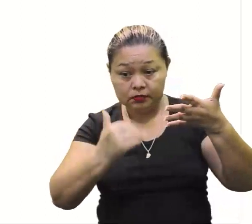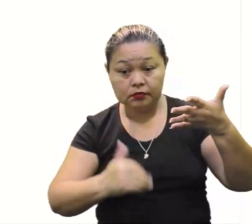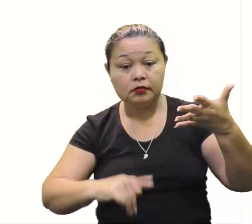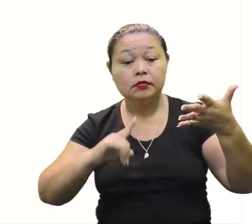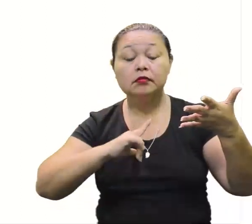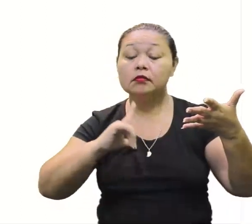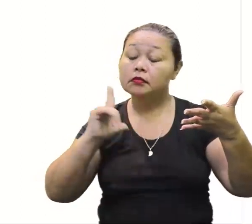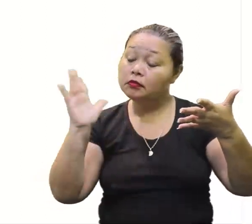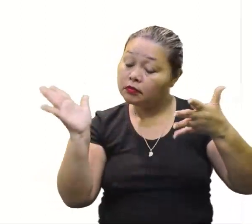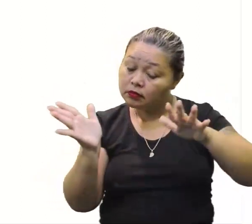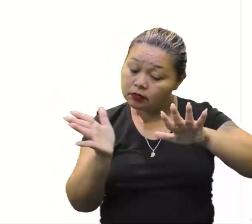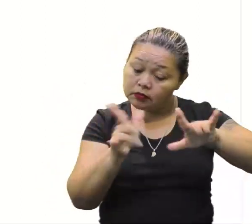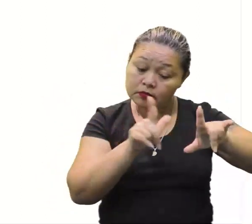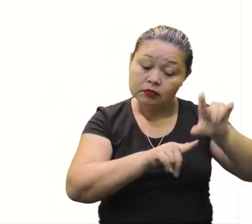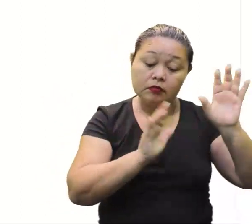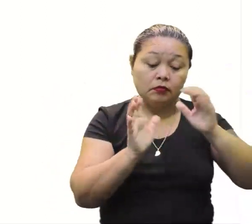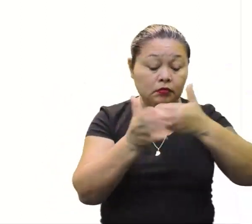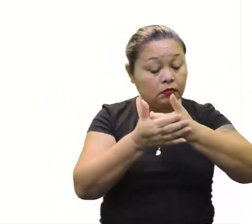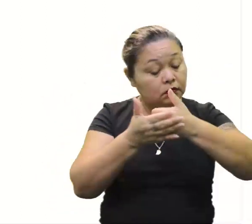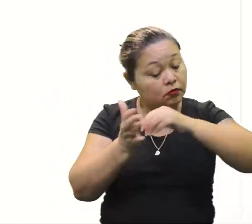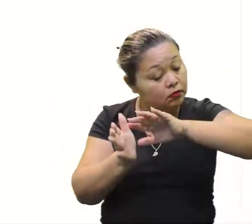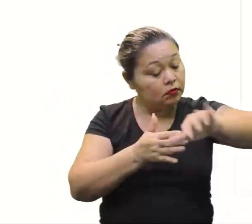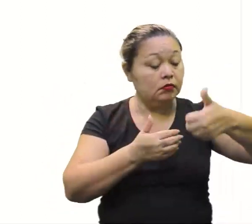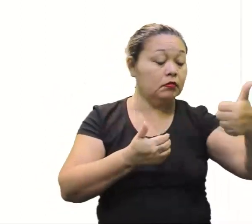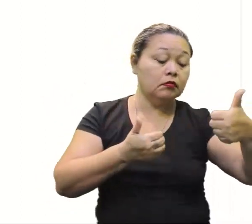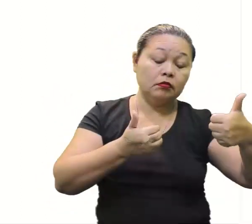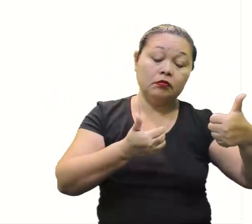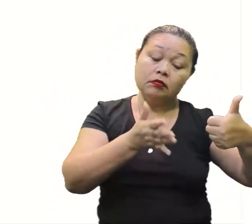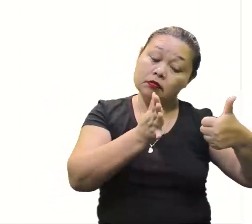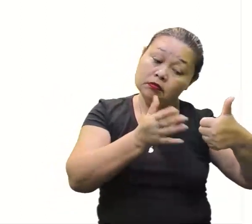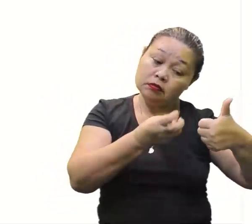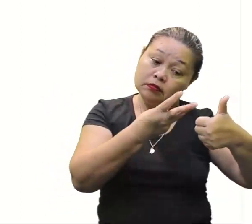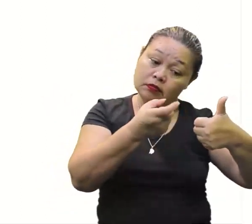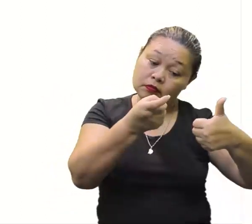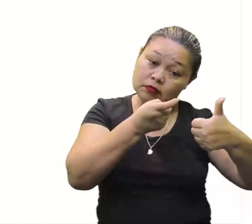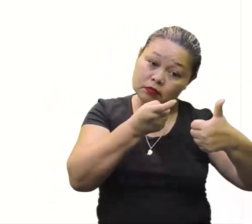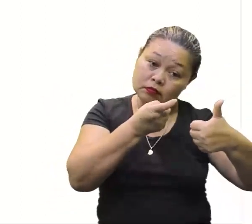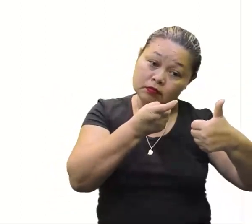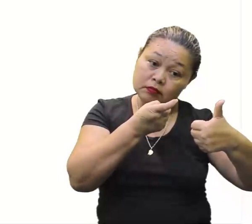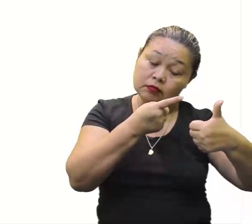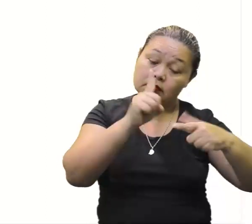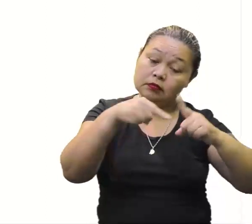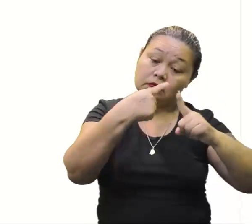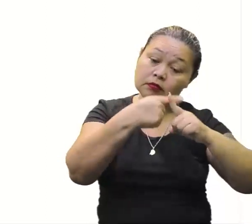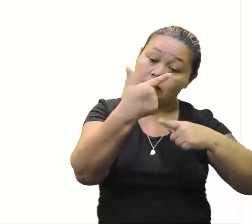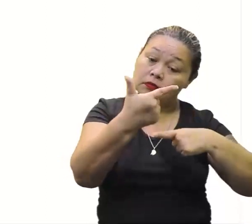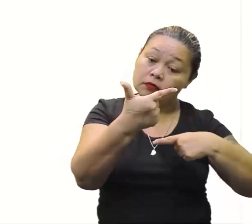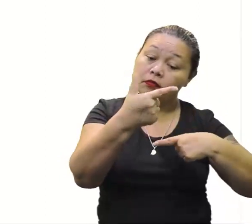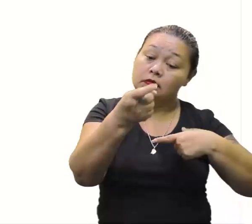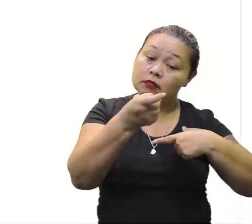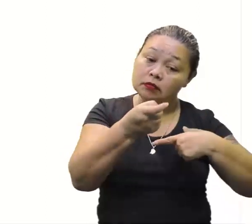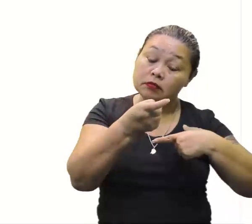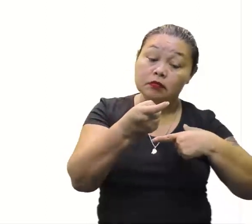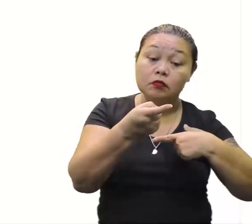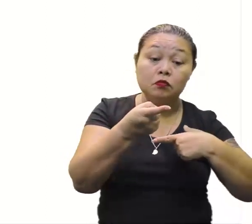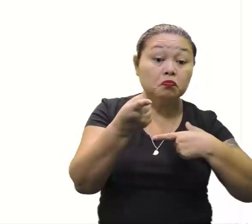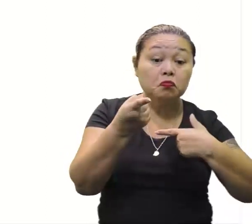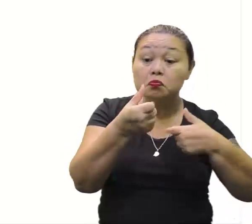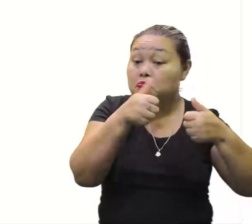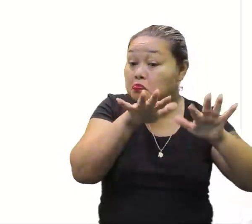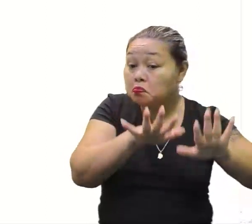Tudo que tem incógnita no lado, no primeiro membro, ou seja, 3X mais 2X. Não